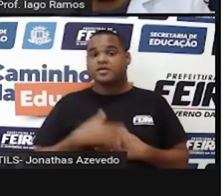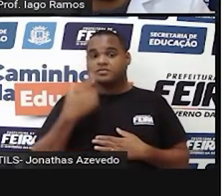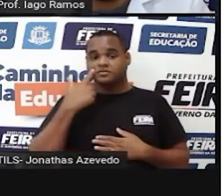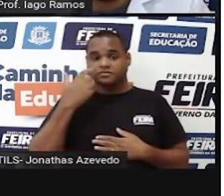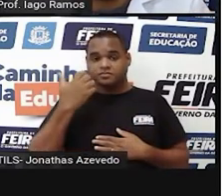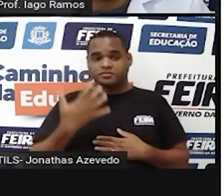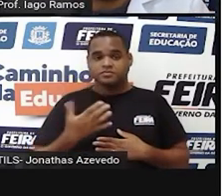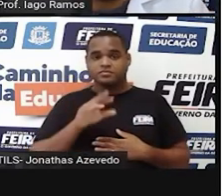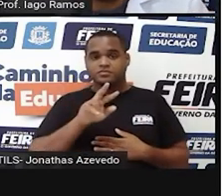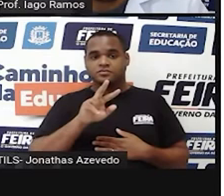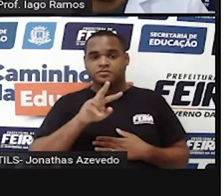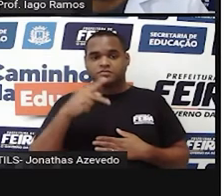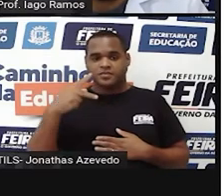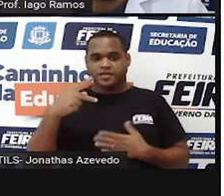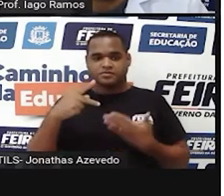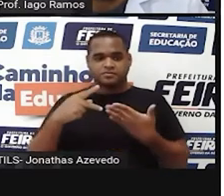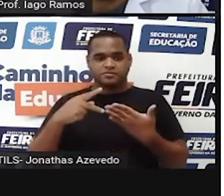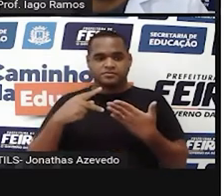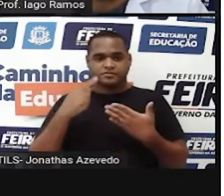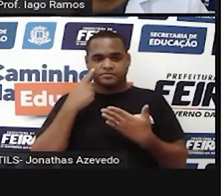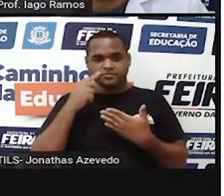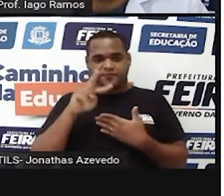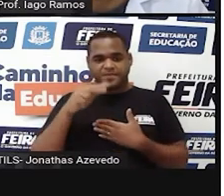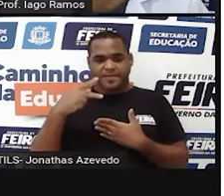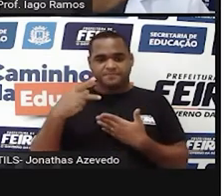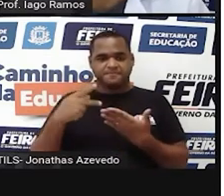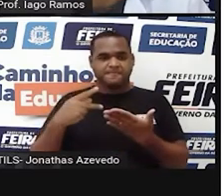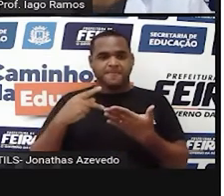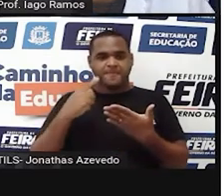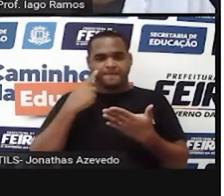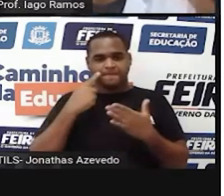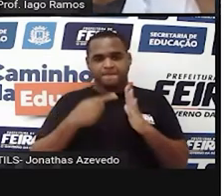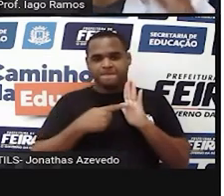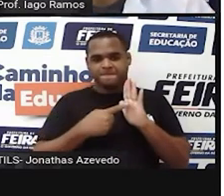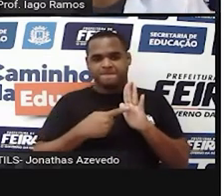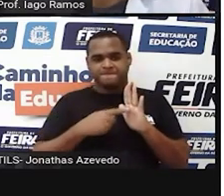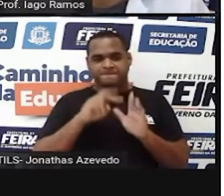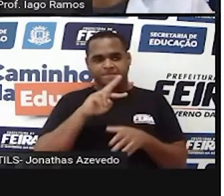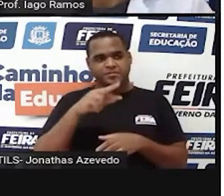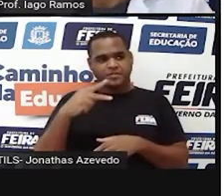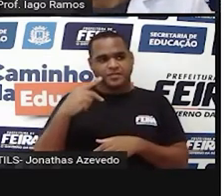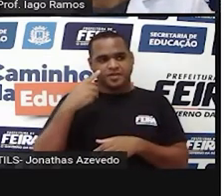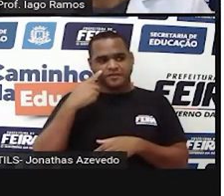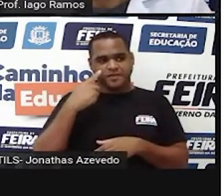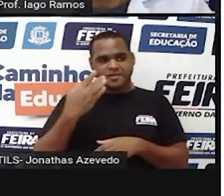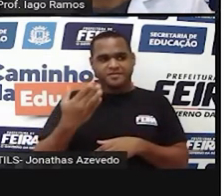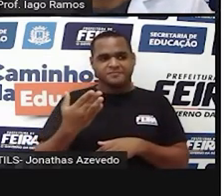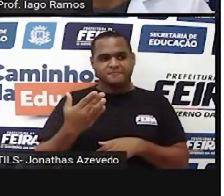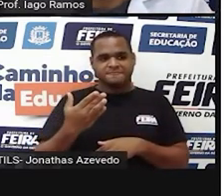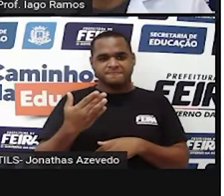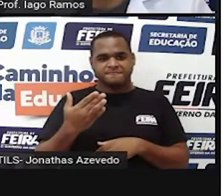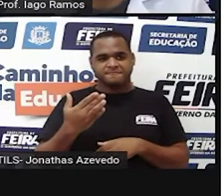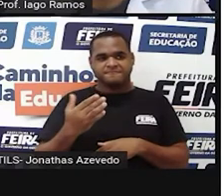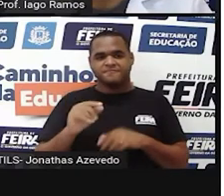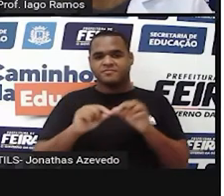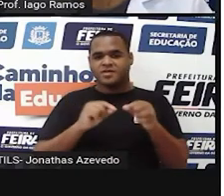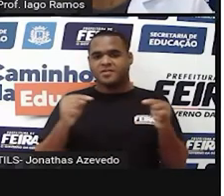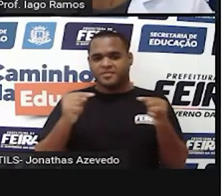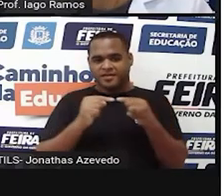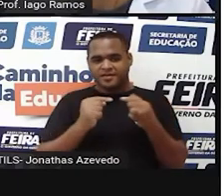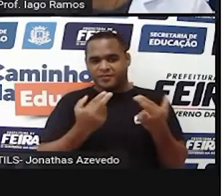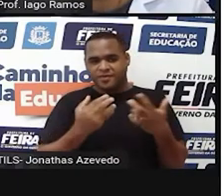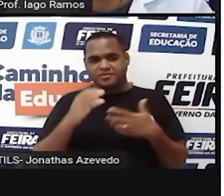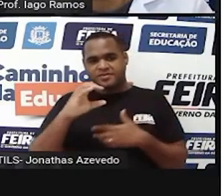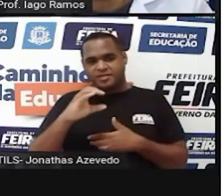Esse VP. Vou trazer aqui o mouse para você ver, VP. Volume de paralelepípedo. É igual a